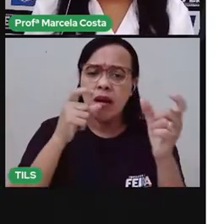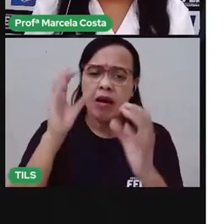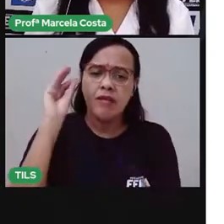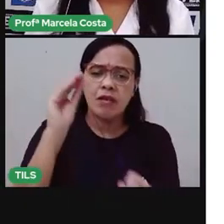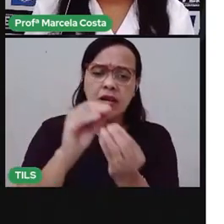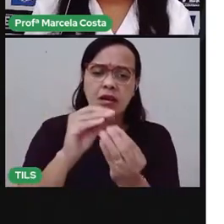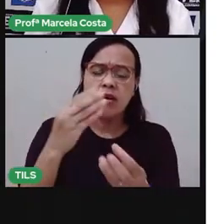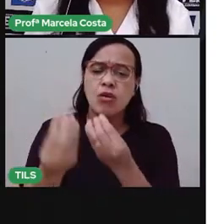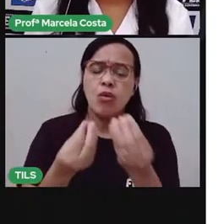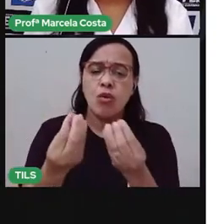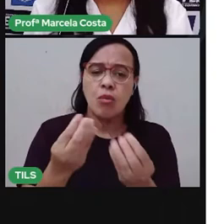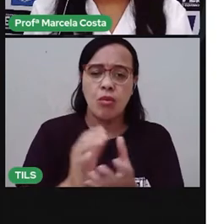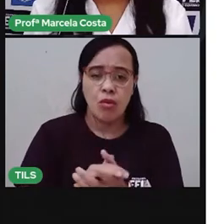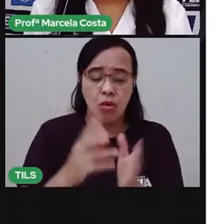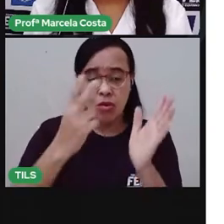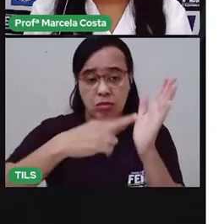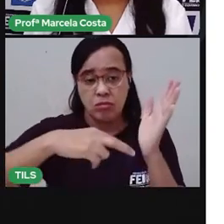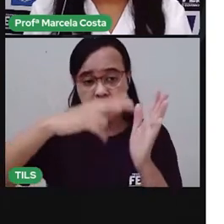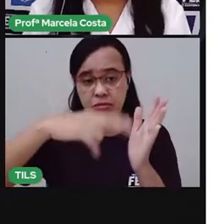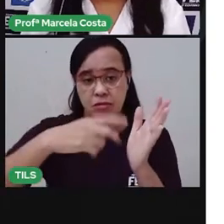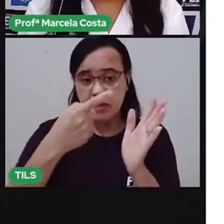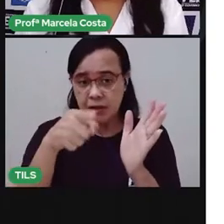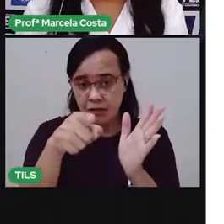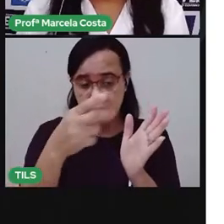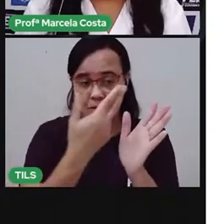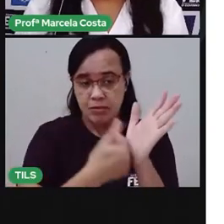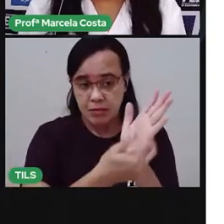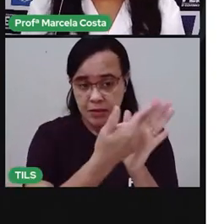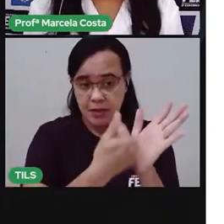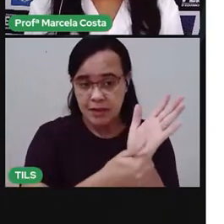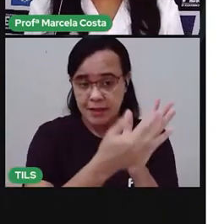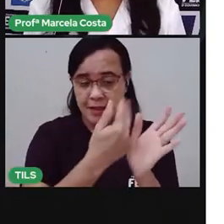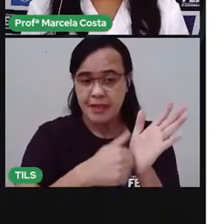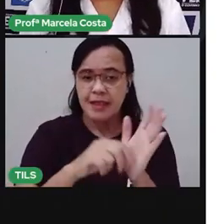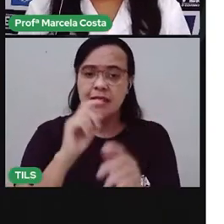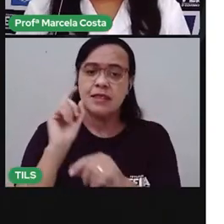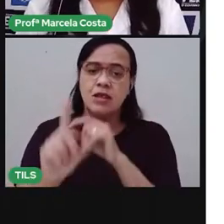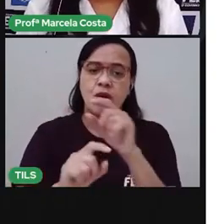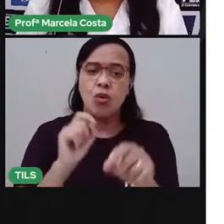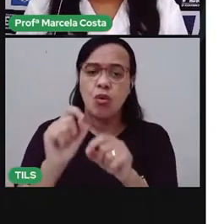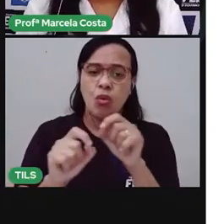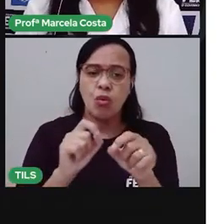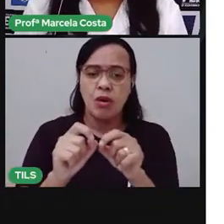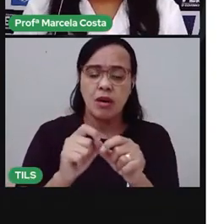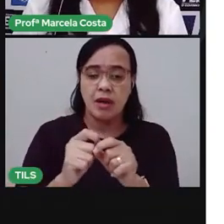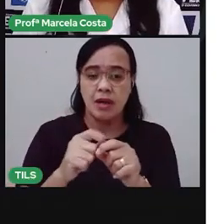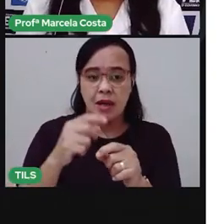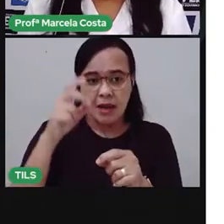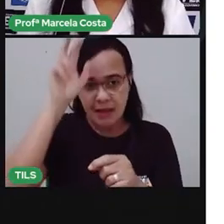Olha essa imagem aqui. É a imagem que está representando a barata.